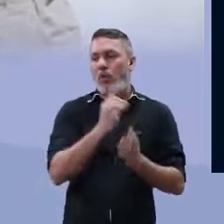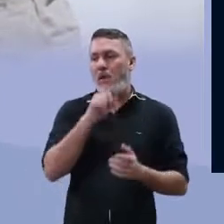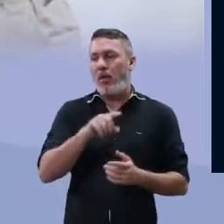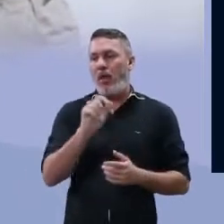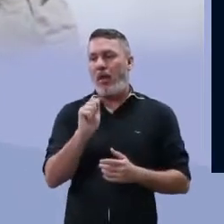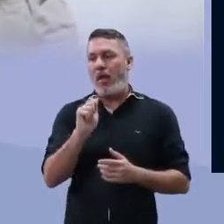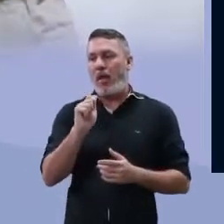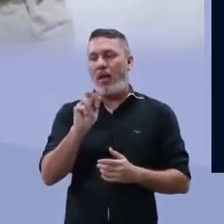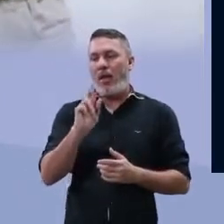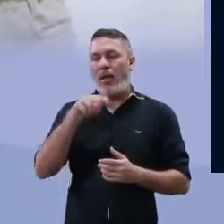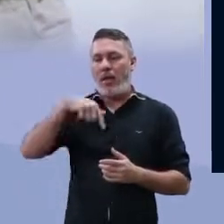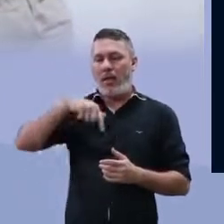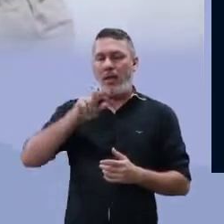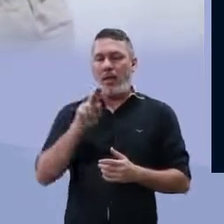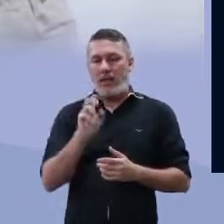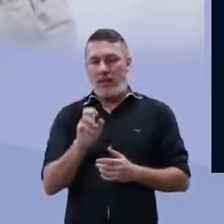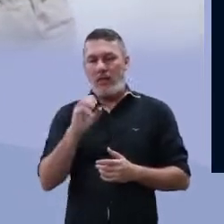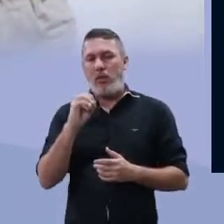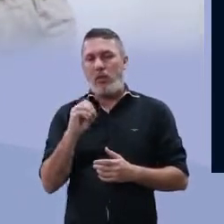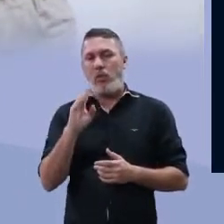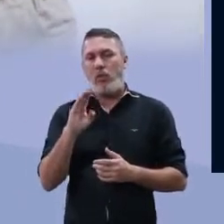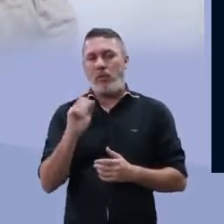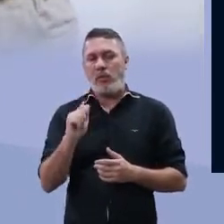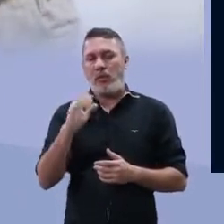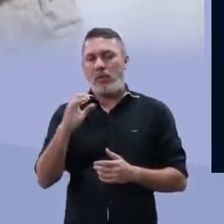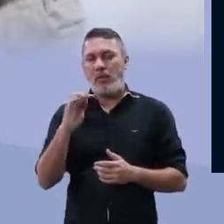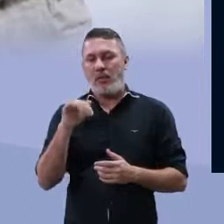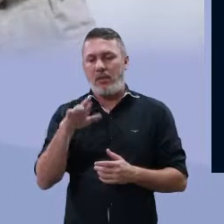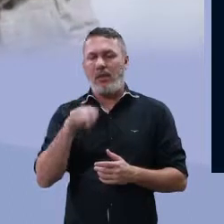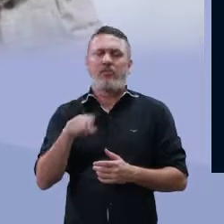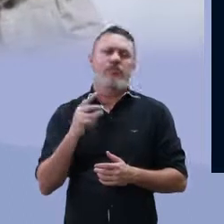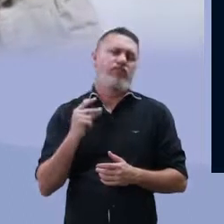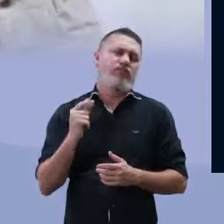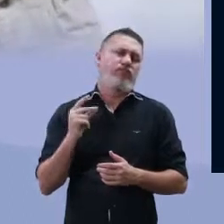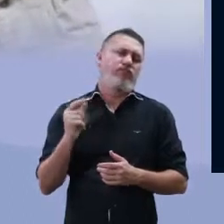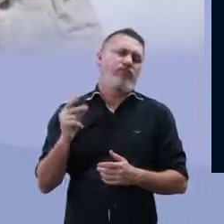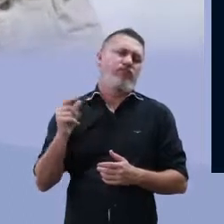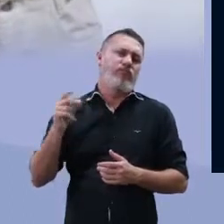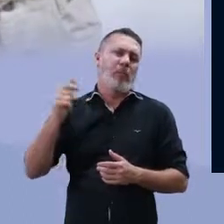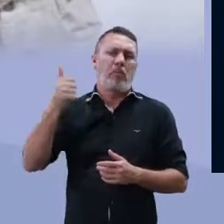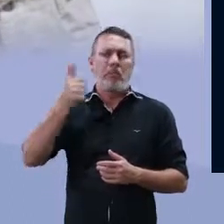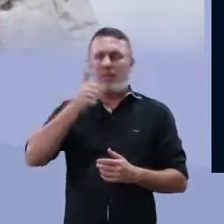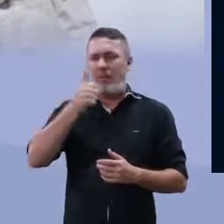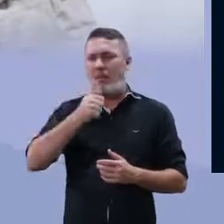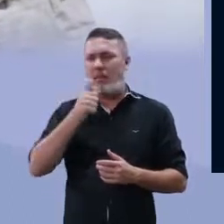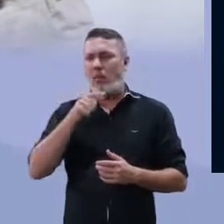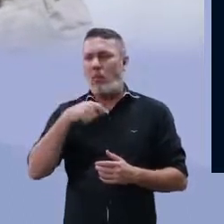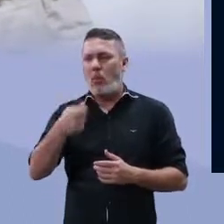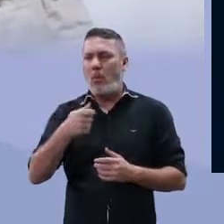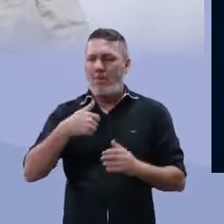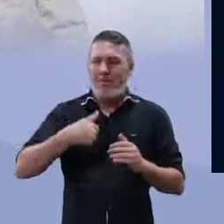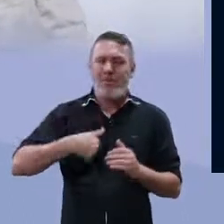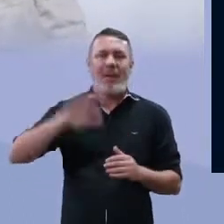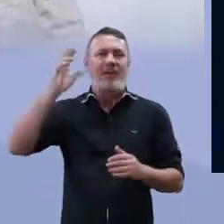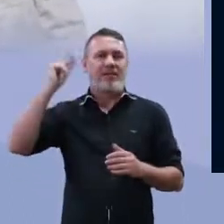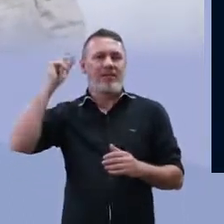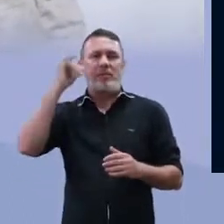As arqueobactérias, elas são os procariontes mais antigos. Elas vivem em condições extremamente